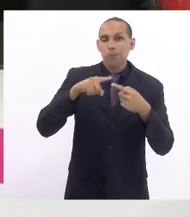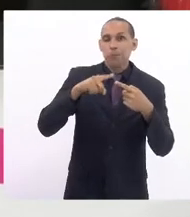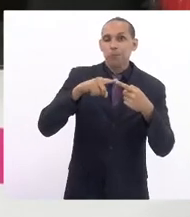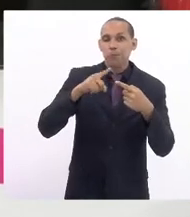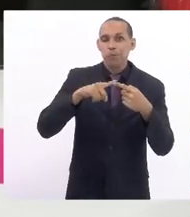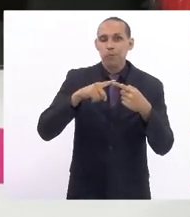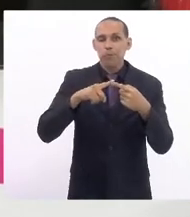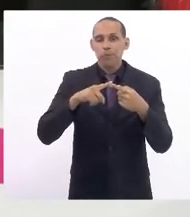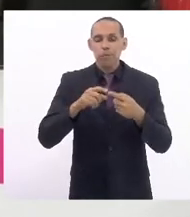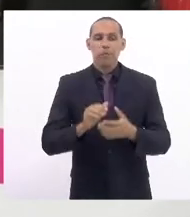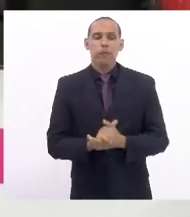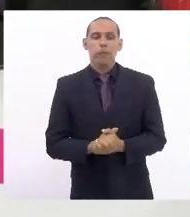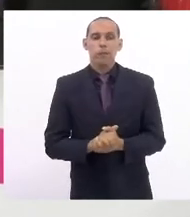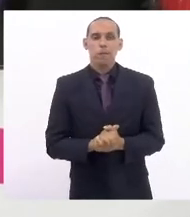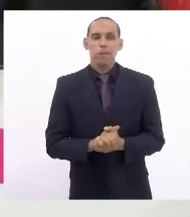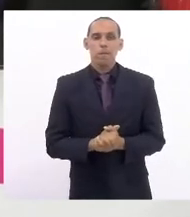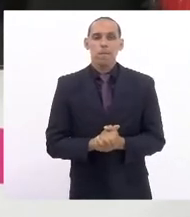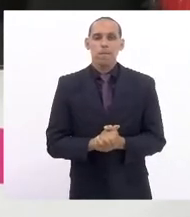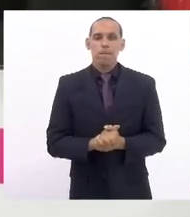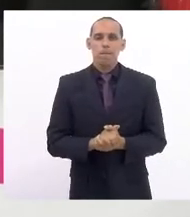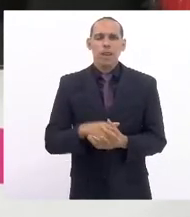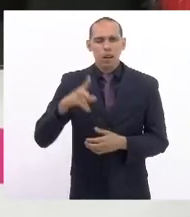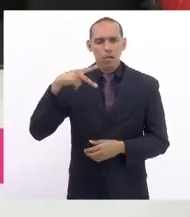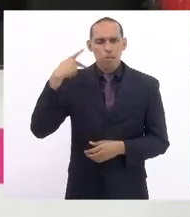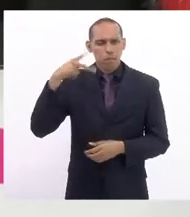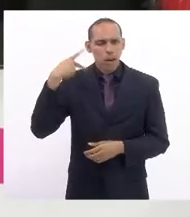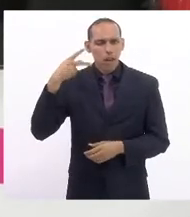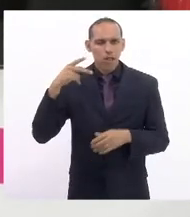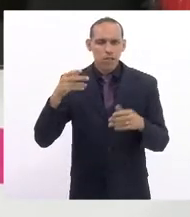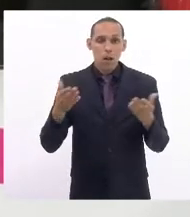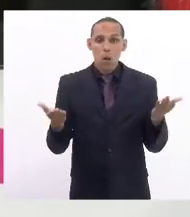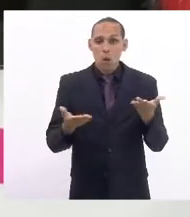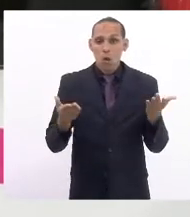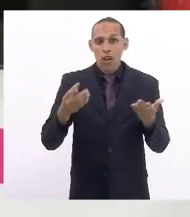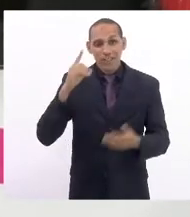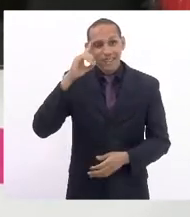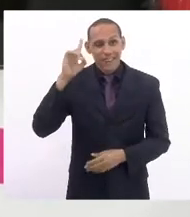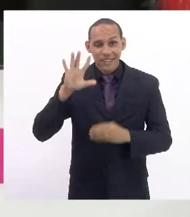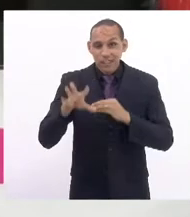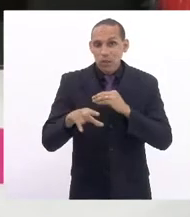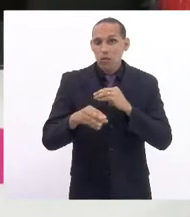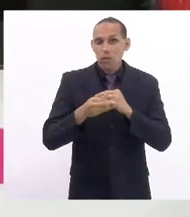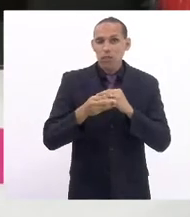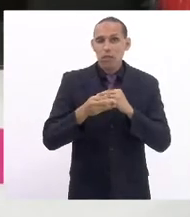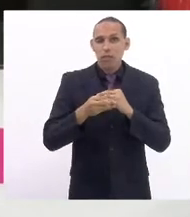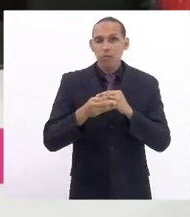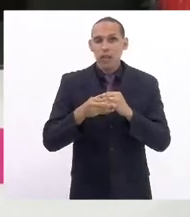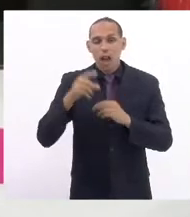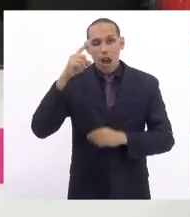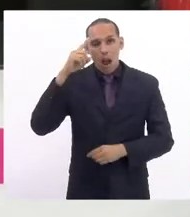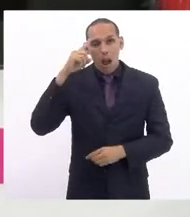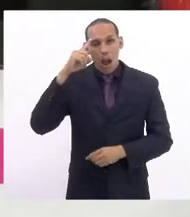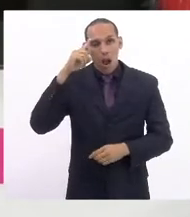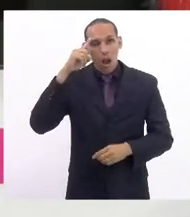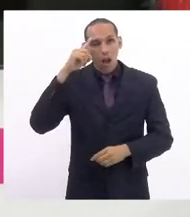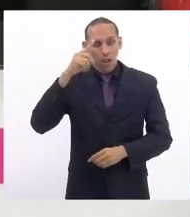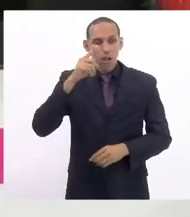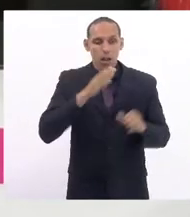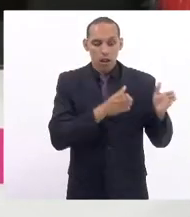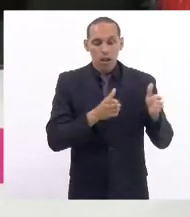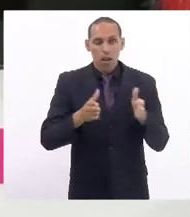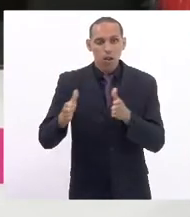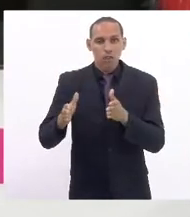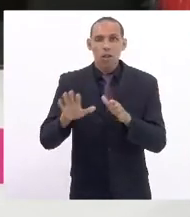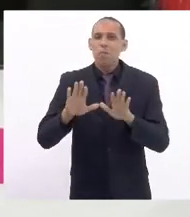submeter ao parlamento hoje não é dia de fazer inclusão na hora do dia mas chegou as minhas mãos aqui